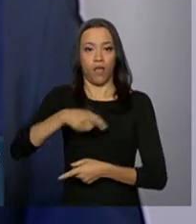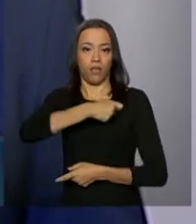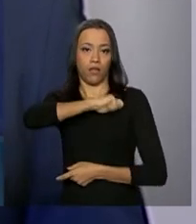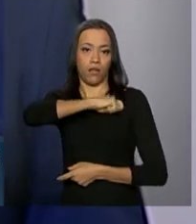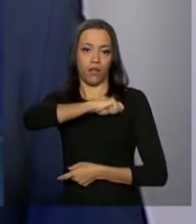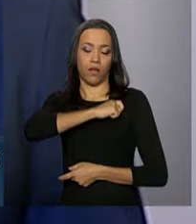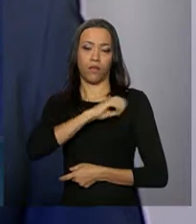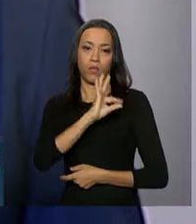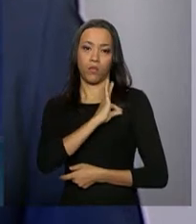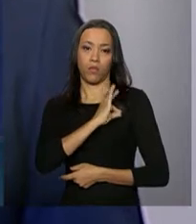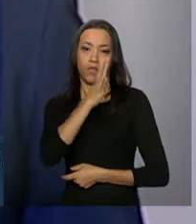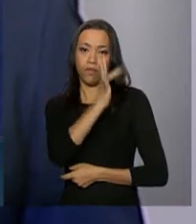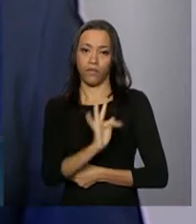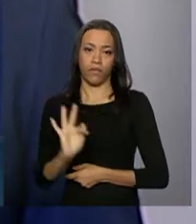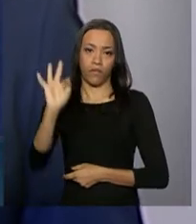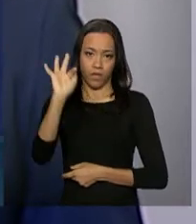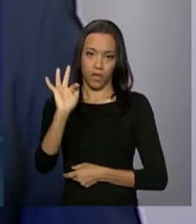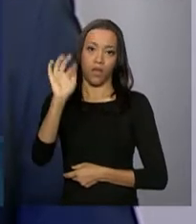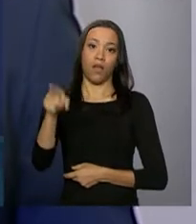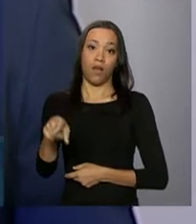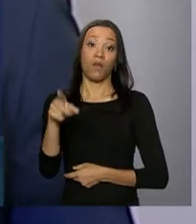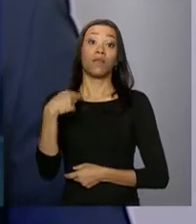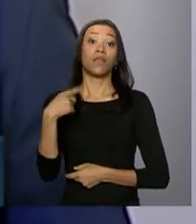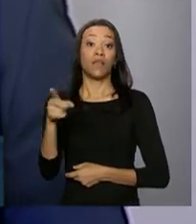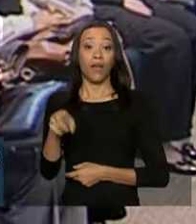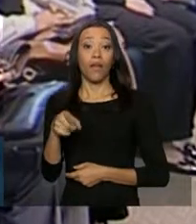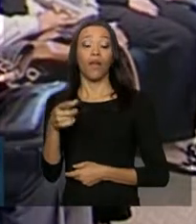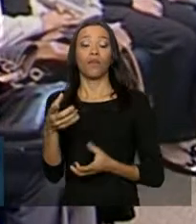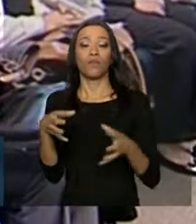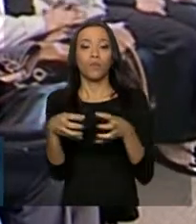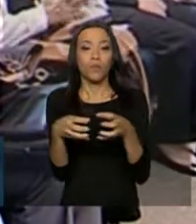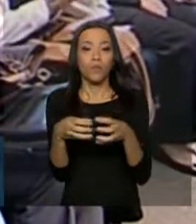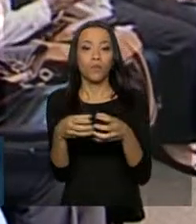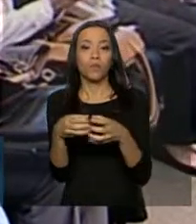Federal, chefe da Unidade de Repressão ao Tráfico de Pessoas.